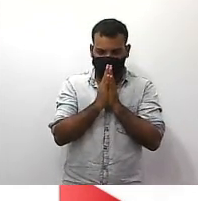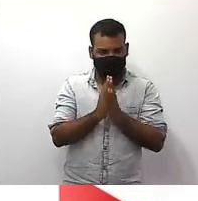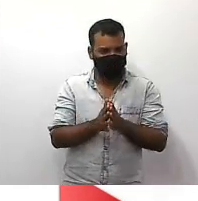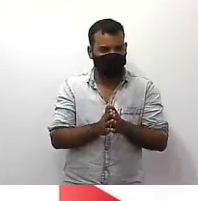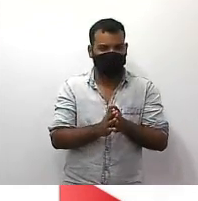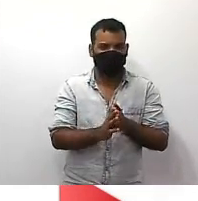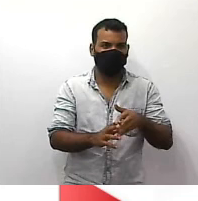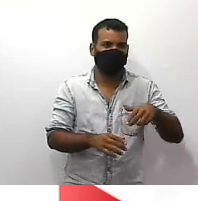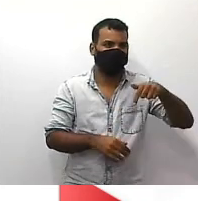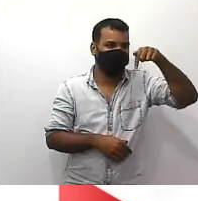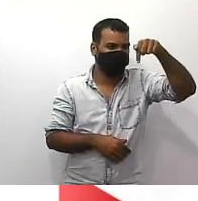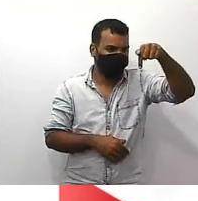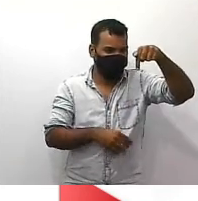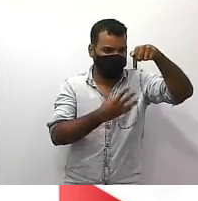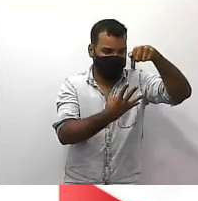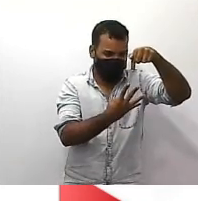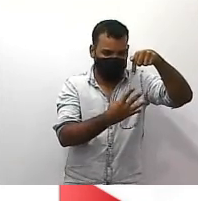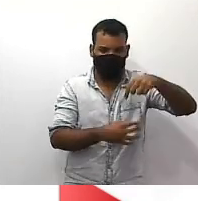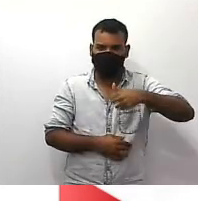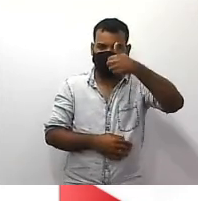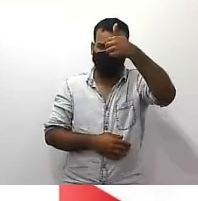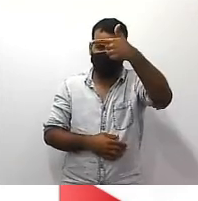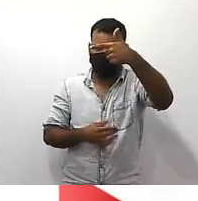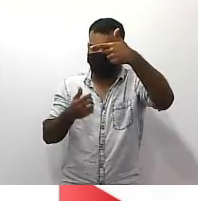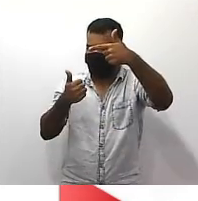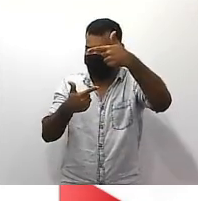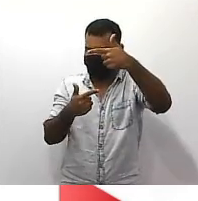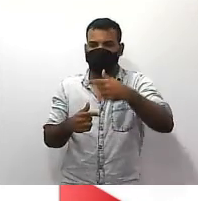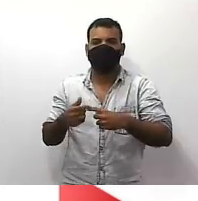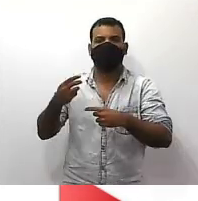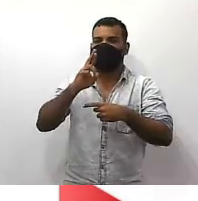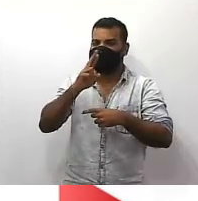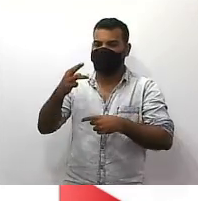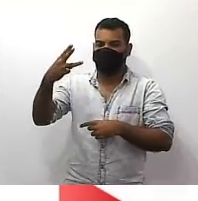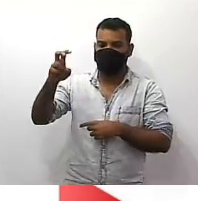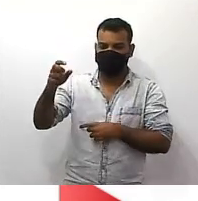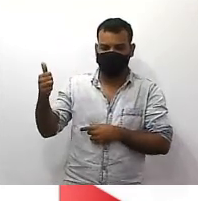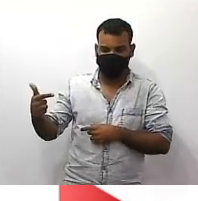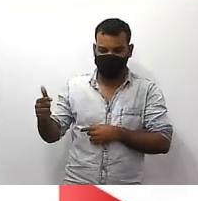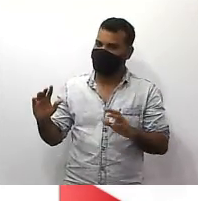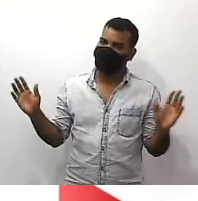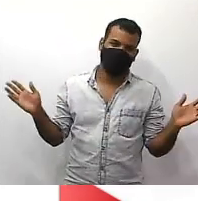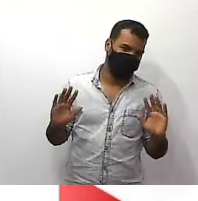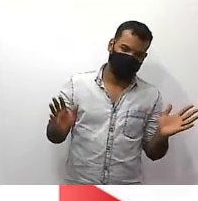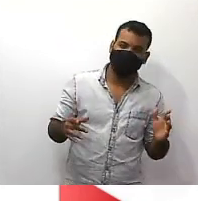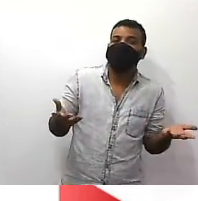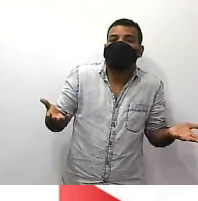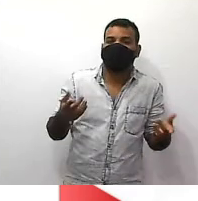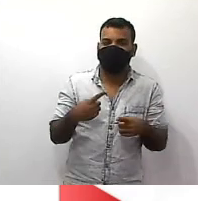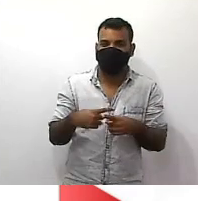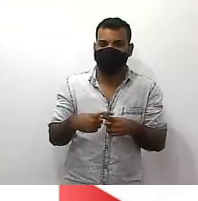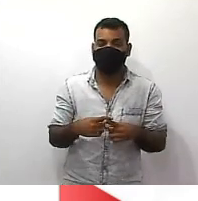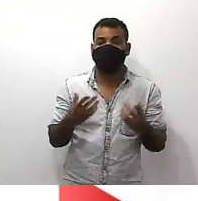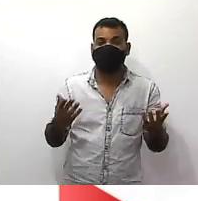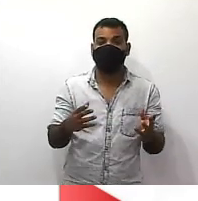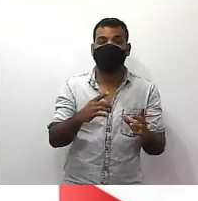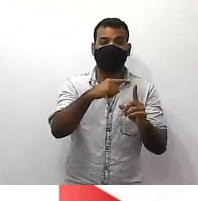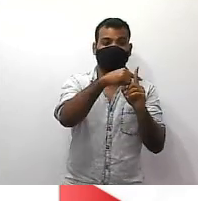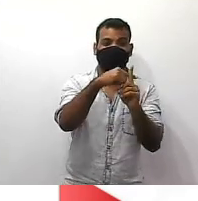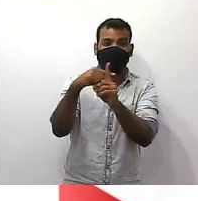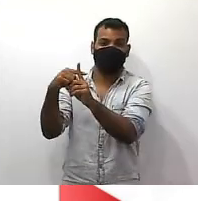4 mais 14 sobre 12 vai dar 35 sobre 12? claro que não por quê? porque a fração